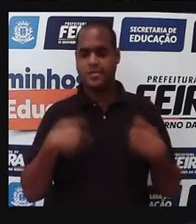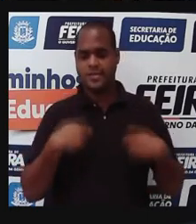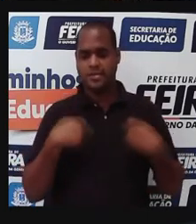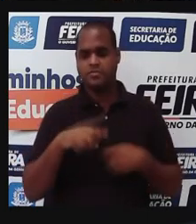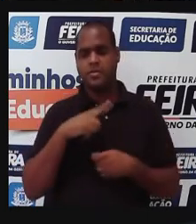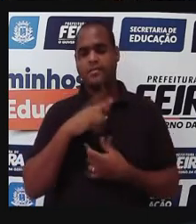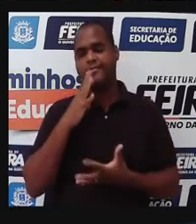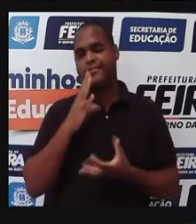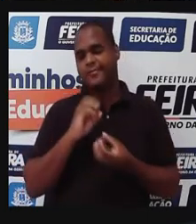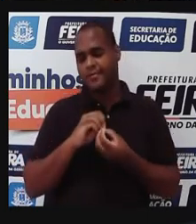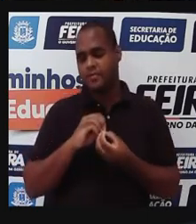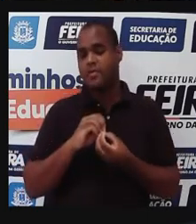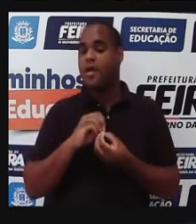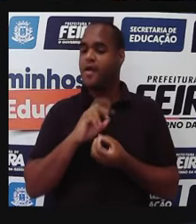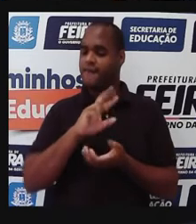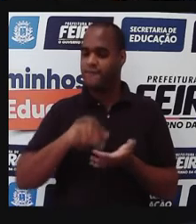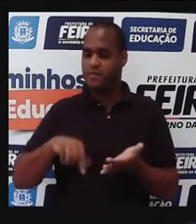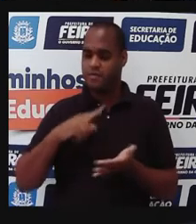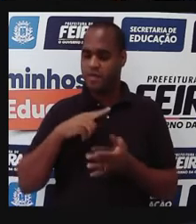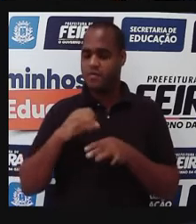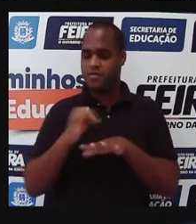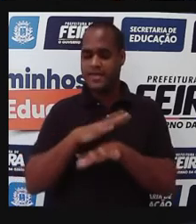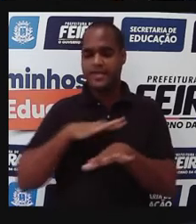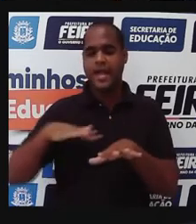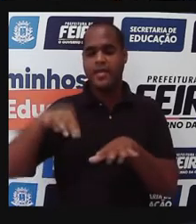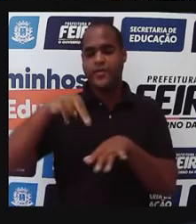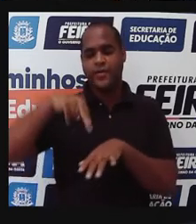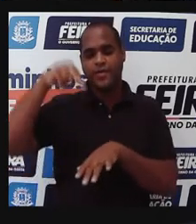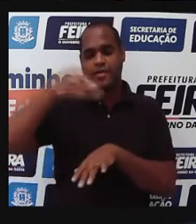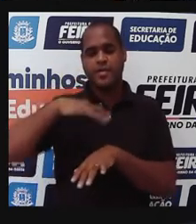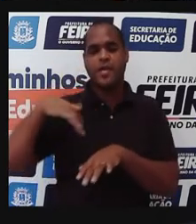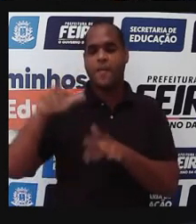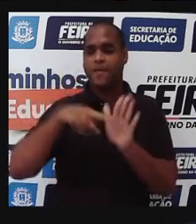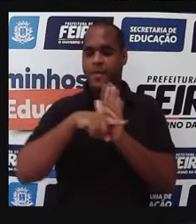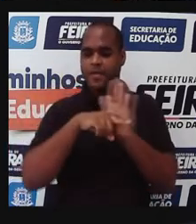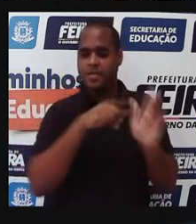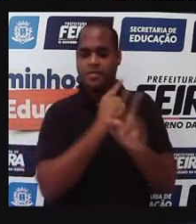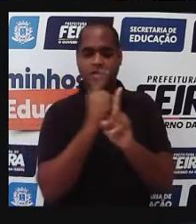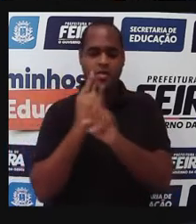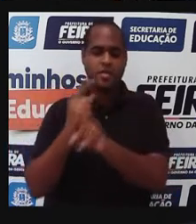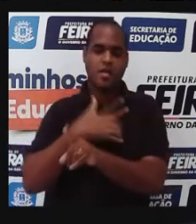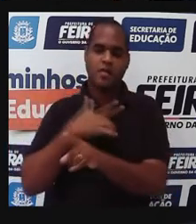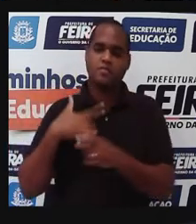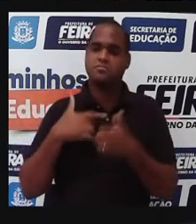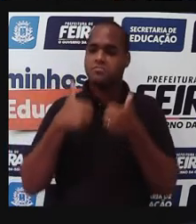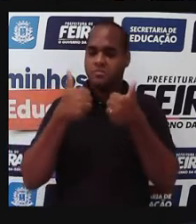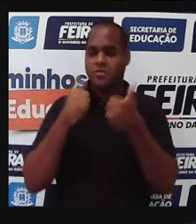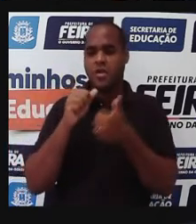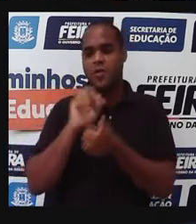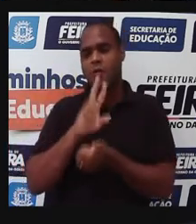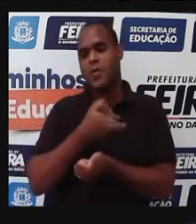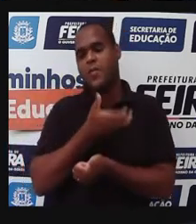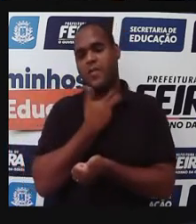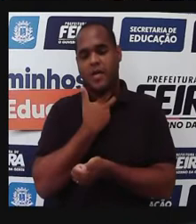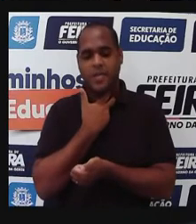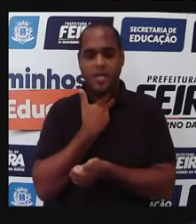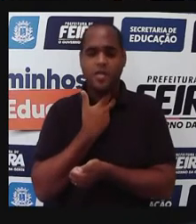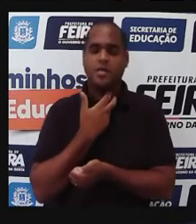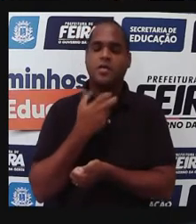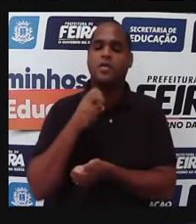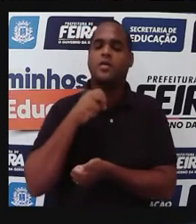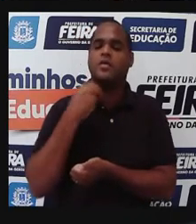ter e reconhecer dos institutos nacionais de pesquisa de saúde, como o Instituto Butantan e